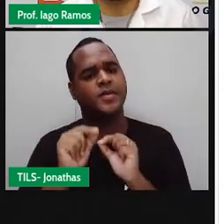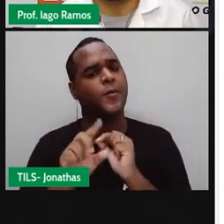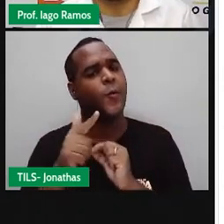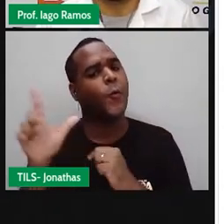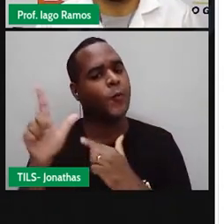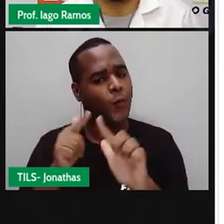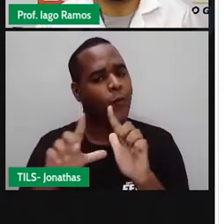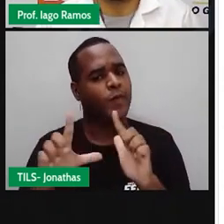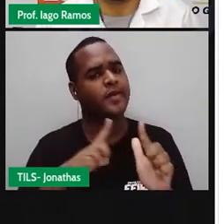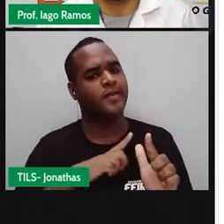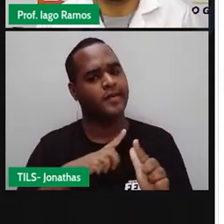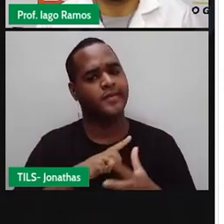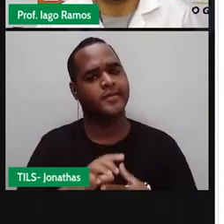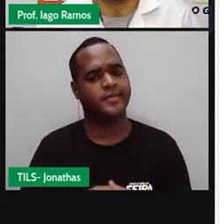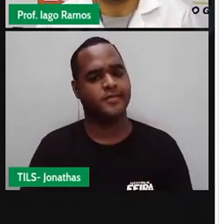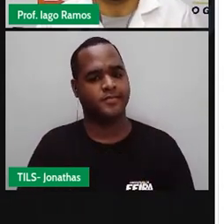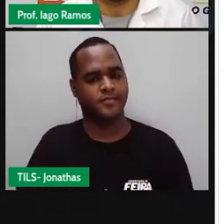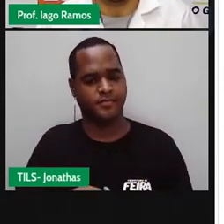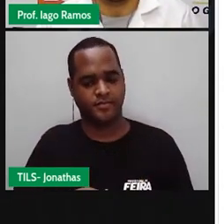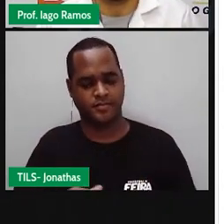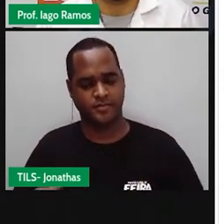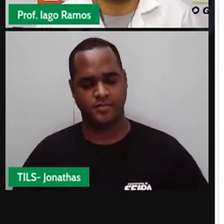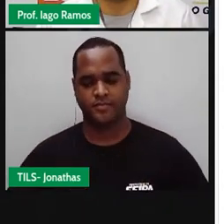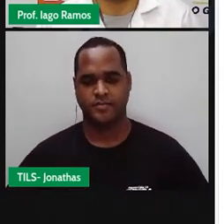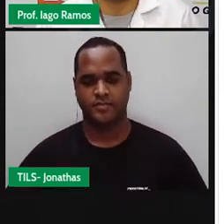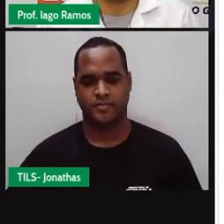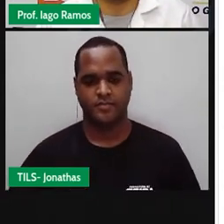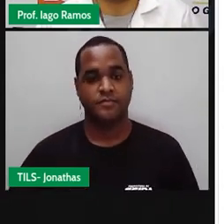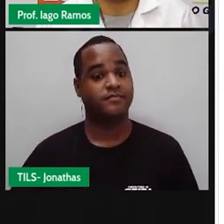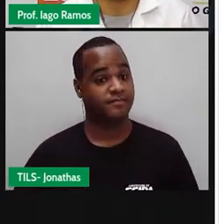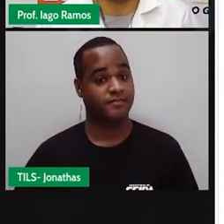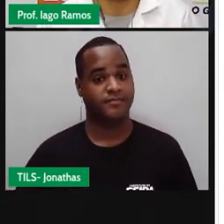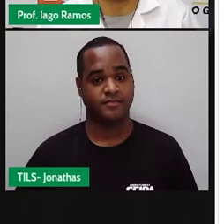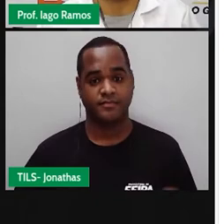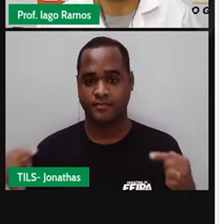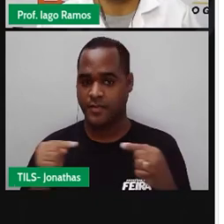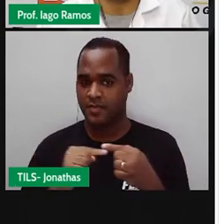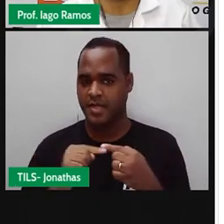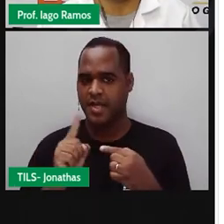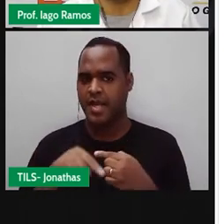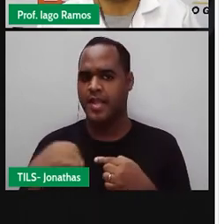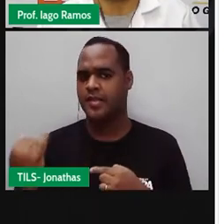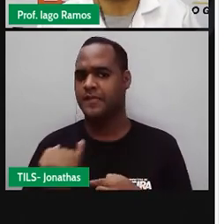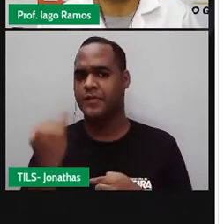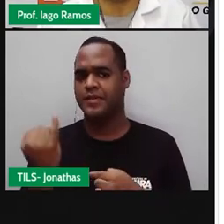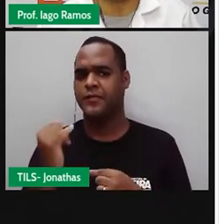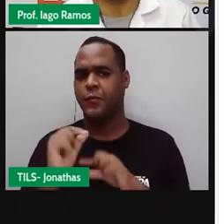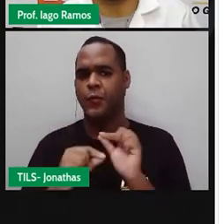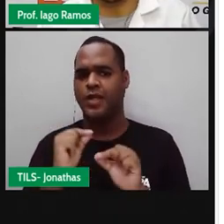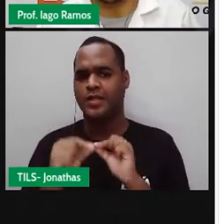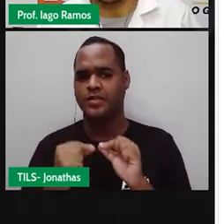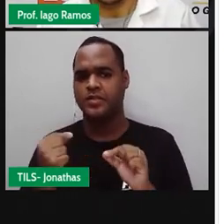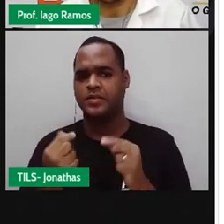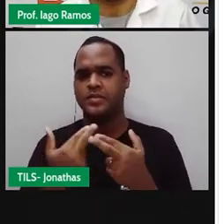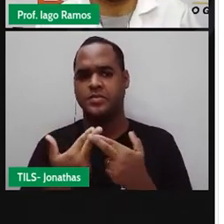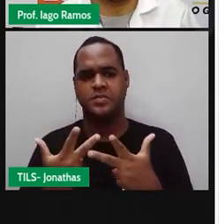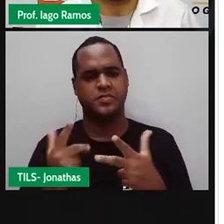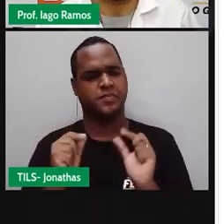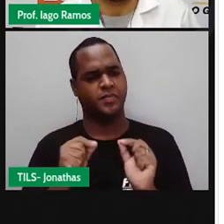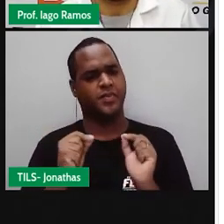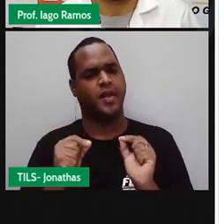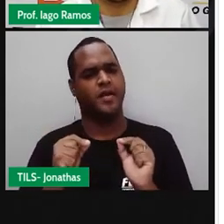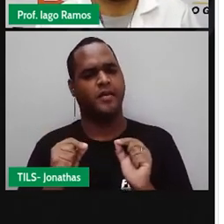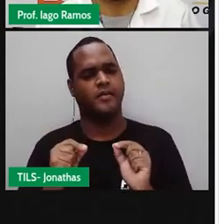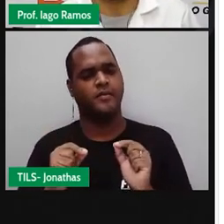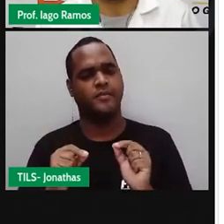outra situação aqui, olha só, que é uma situação que trata de baixa altitude, tá?